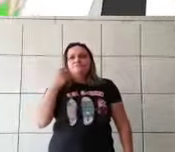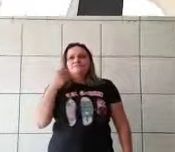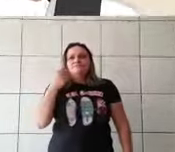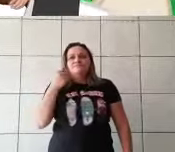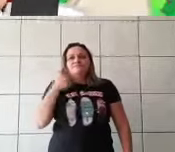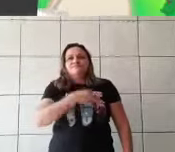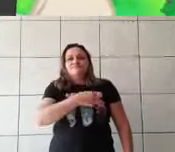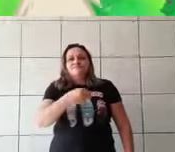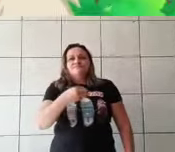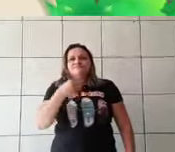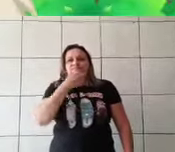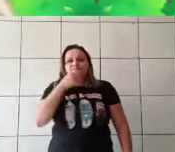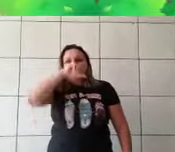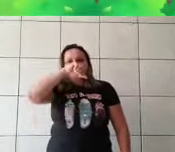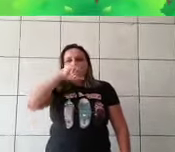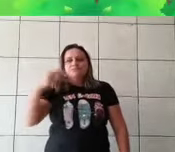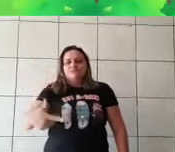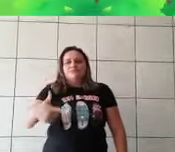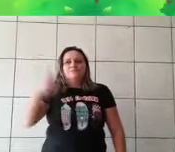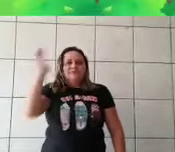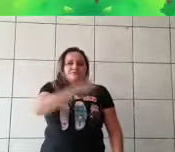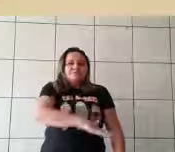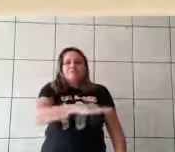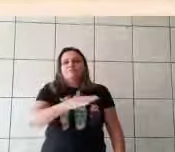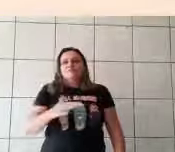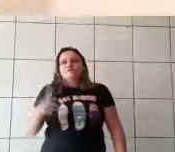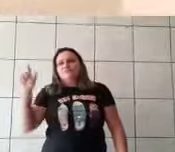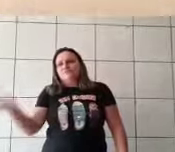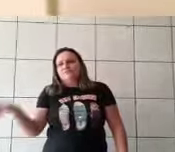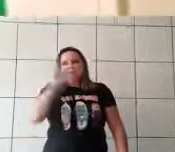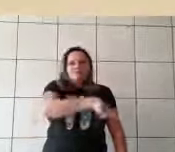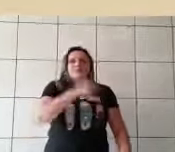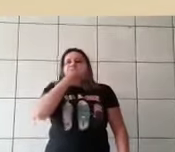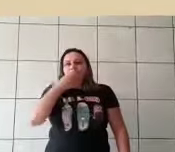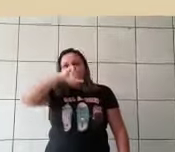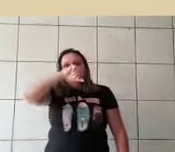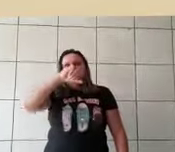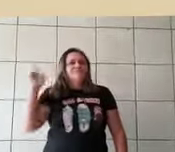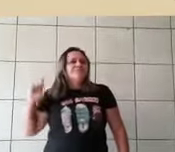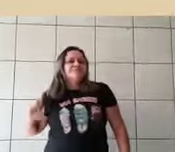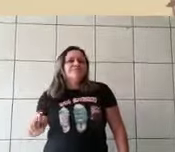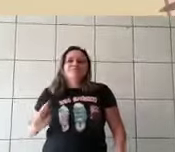Uma vez o pai de Cinderela teve que viajar a trabalho por um longo período.